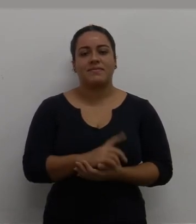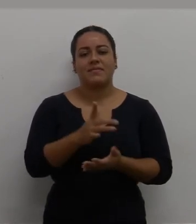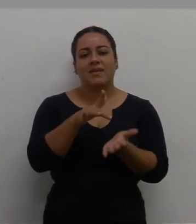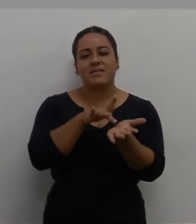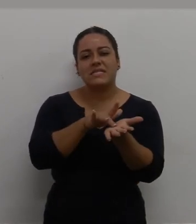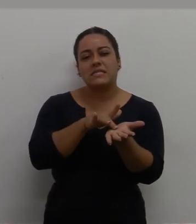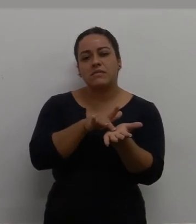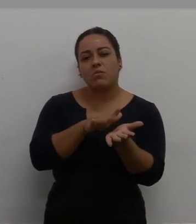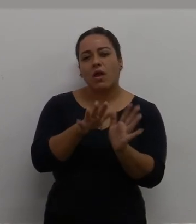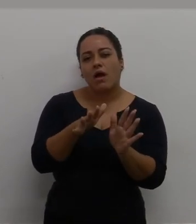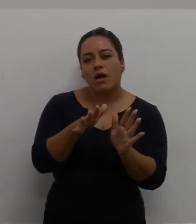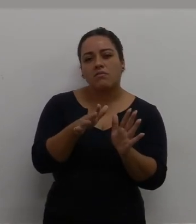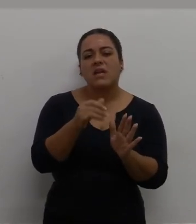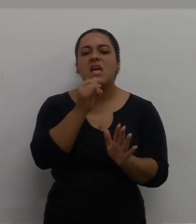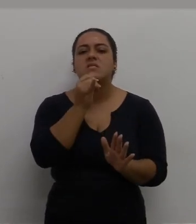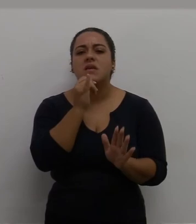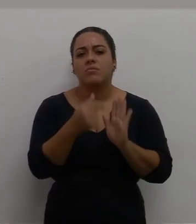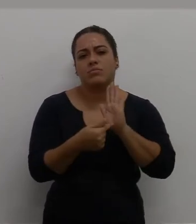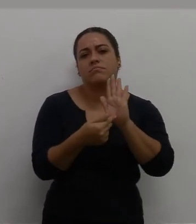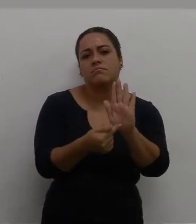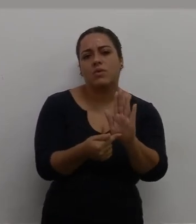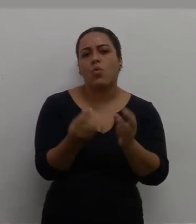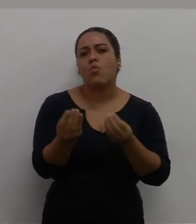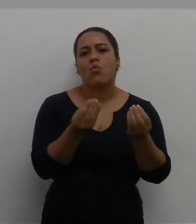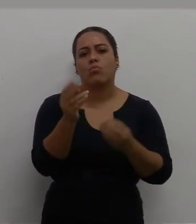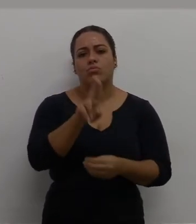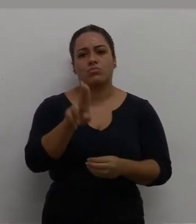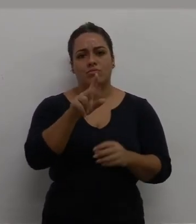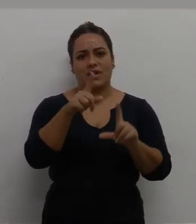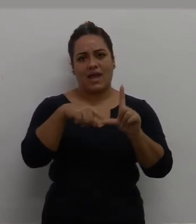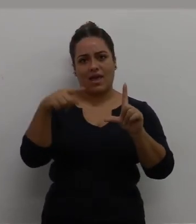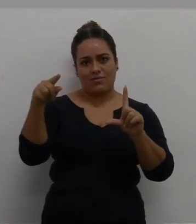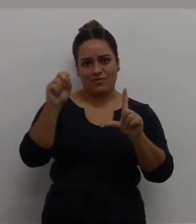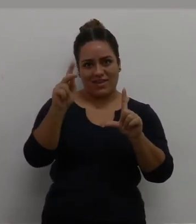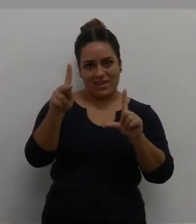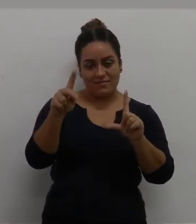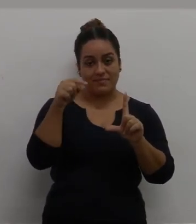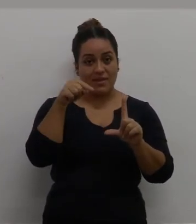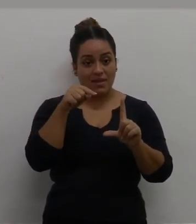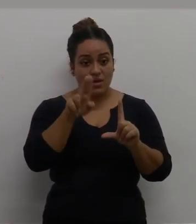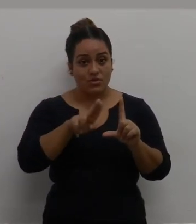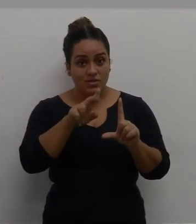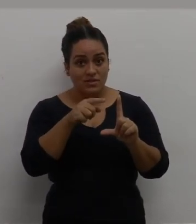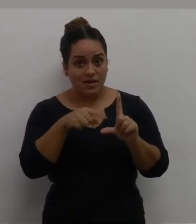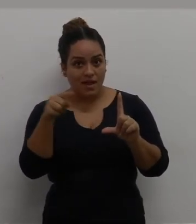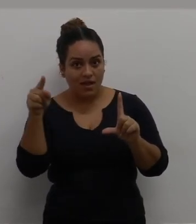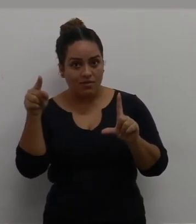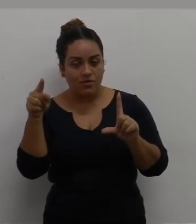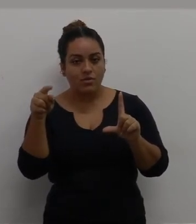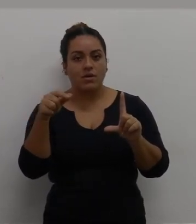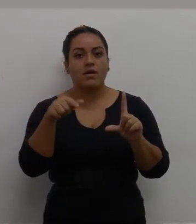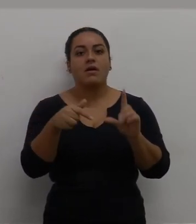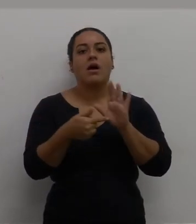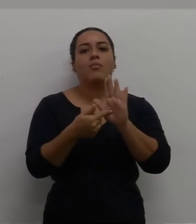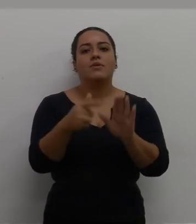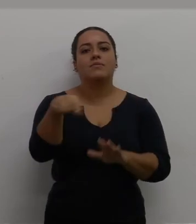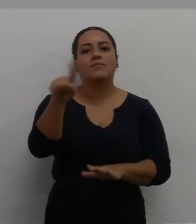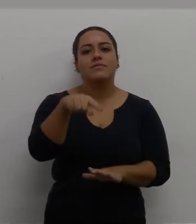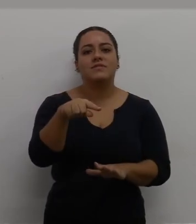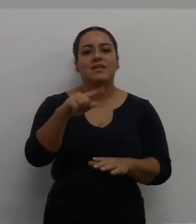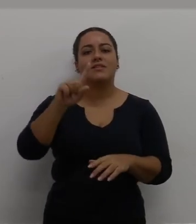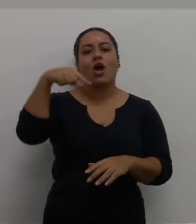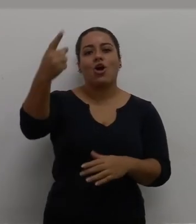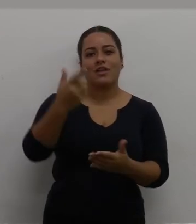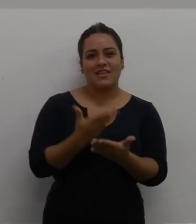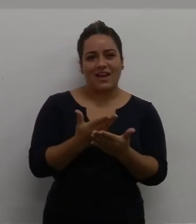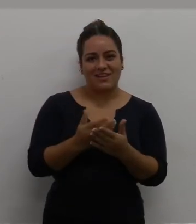Para simular uma, para exemplificar a questão da utilização dos gráficos. Ok? Essa utilização nós vamos mostrar, vou